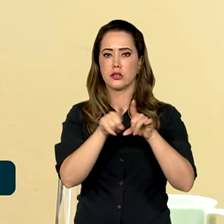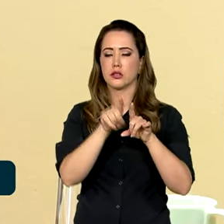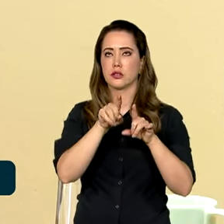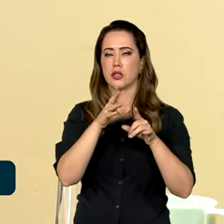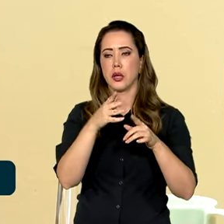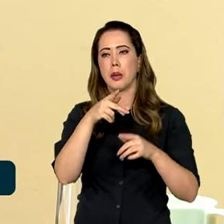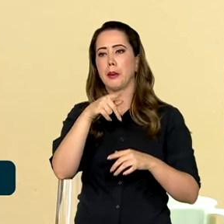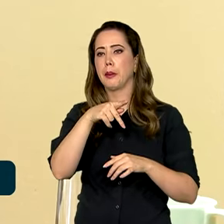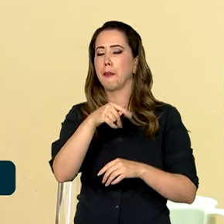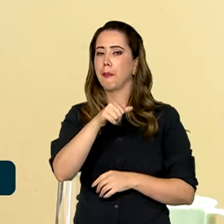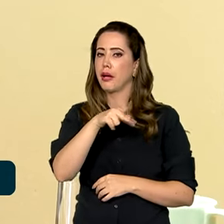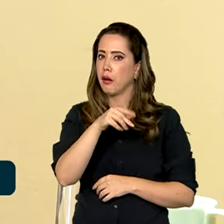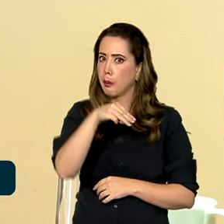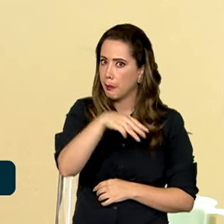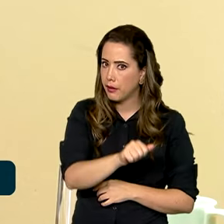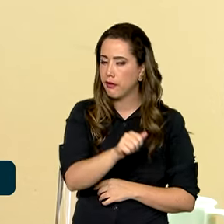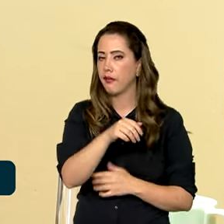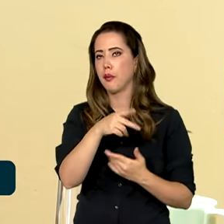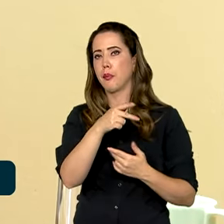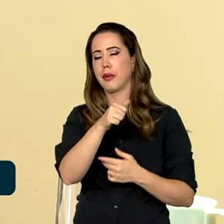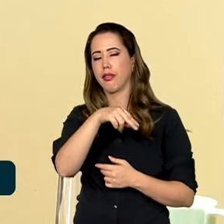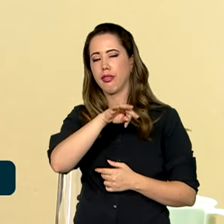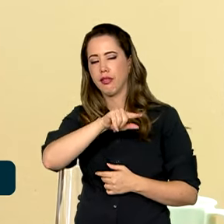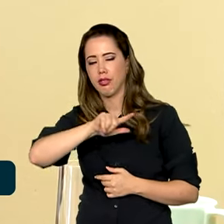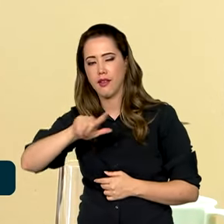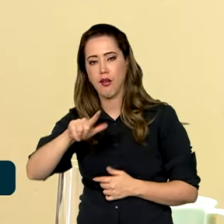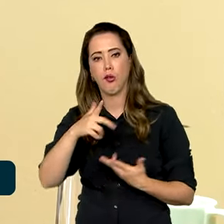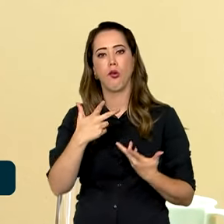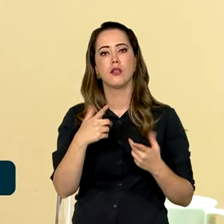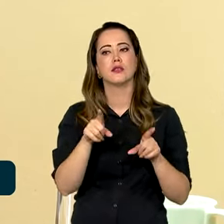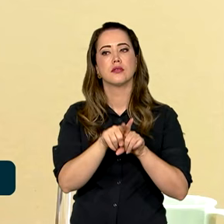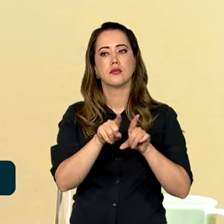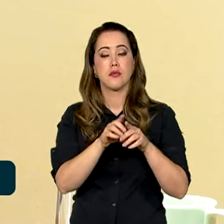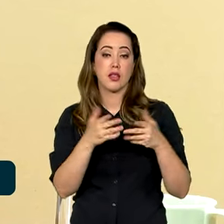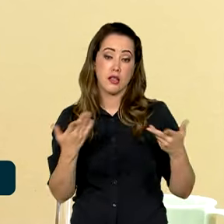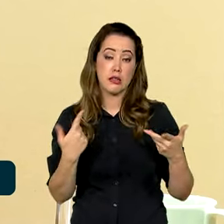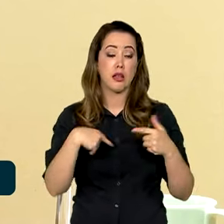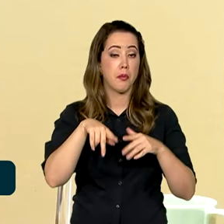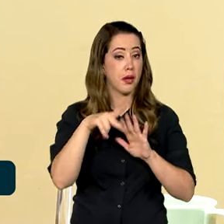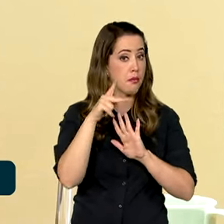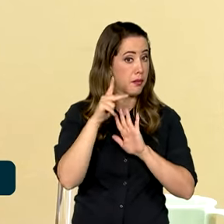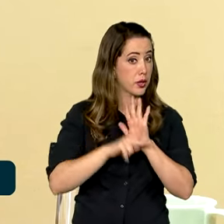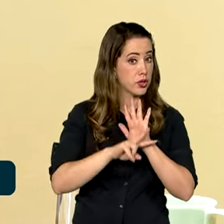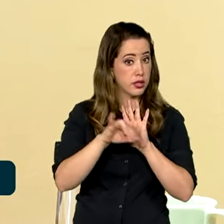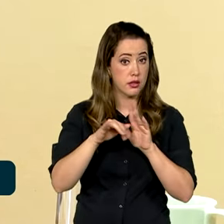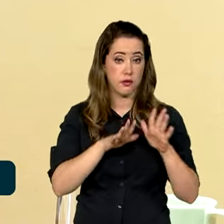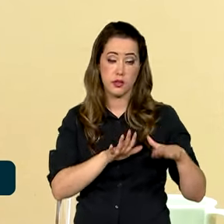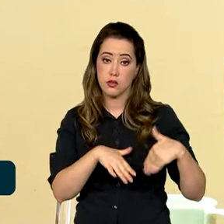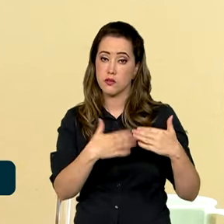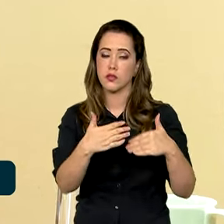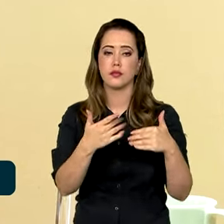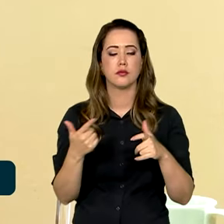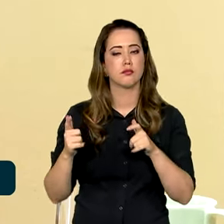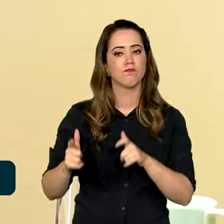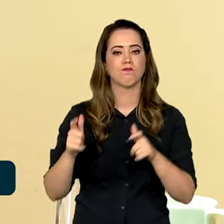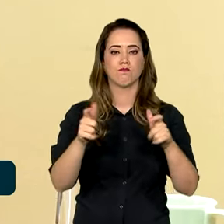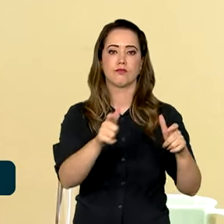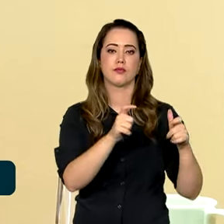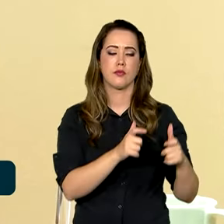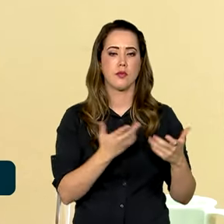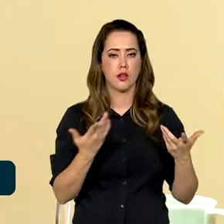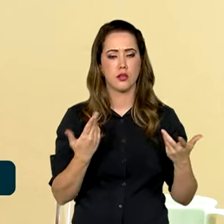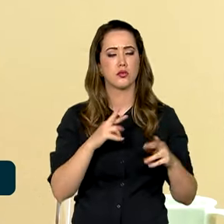Pantanal, e também projetos que vão ser desenvolvidos em outras áreas